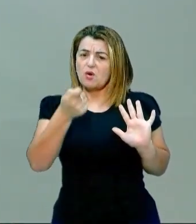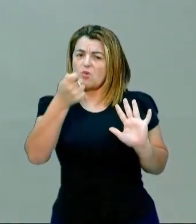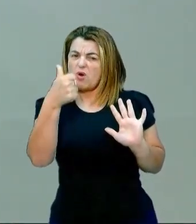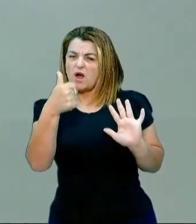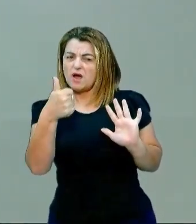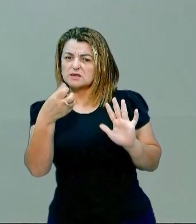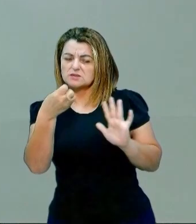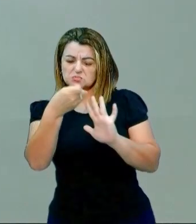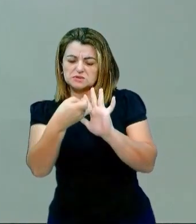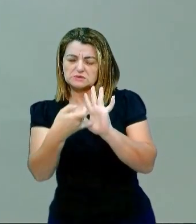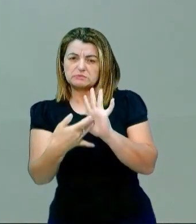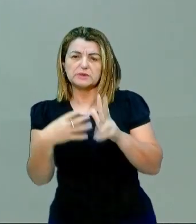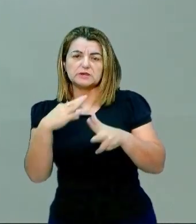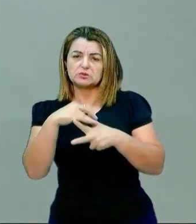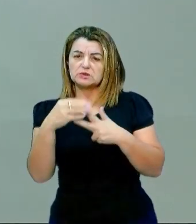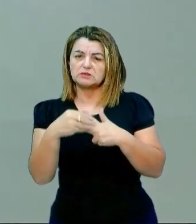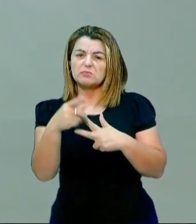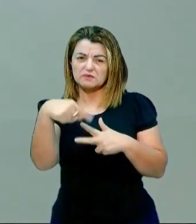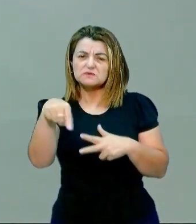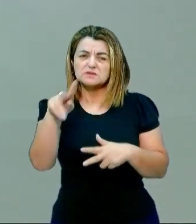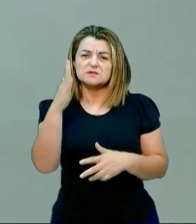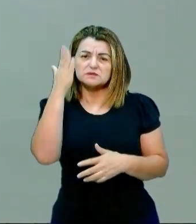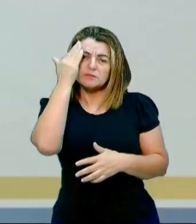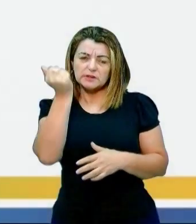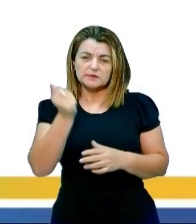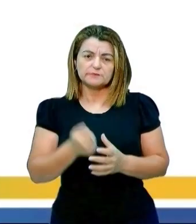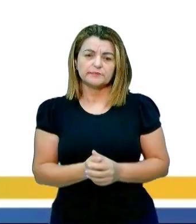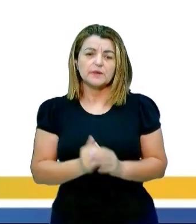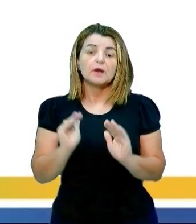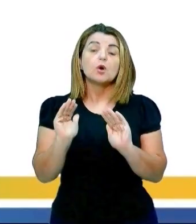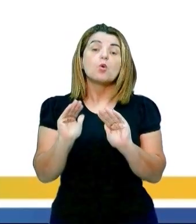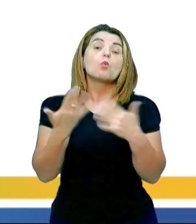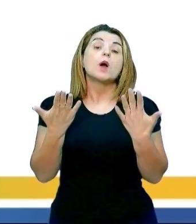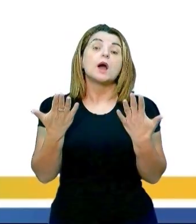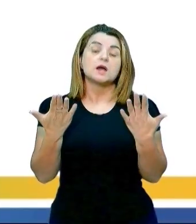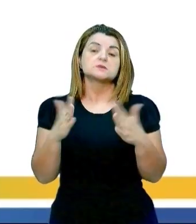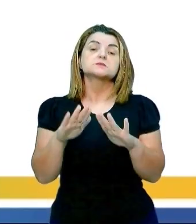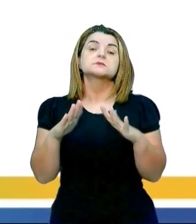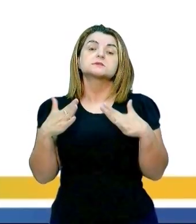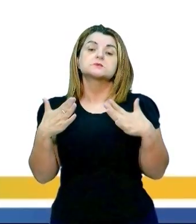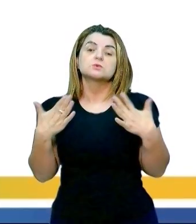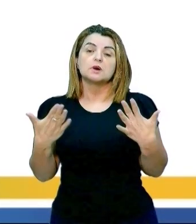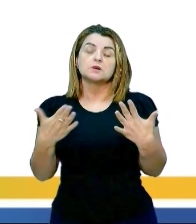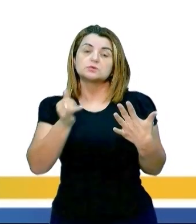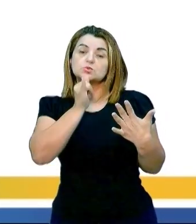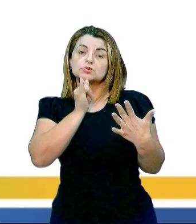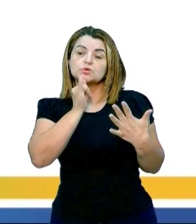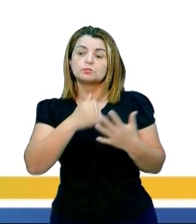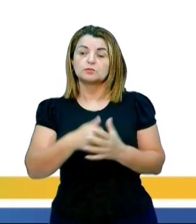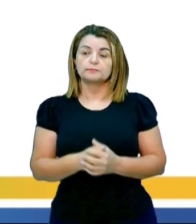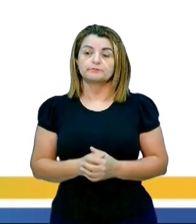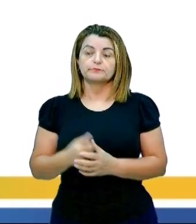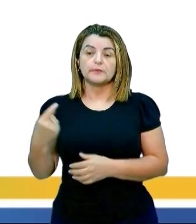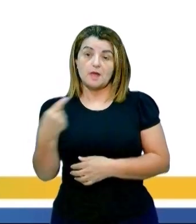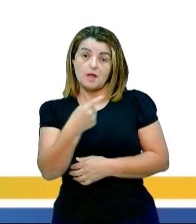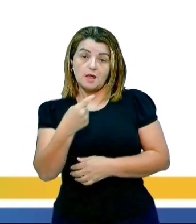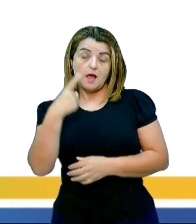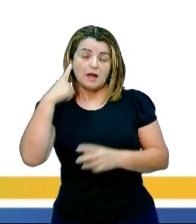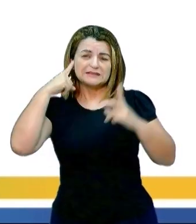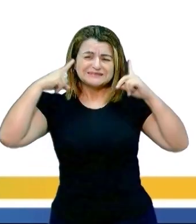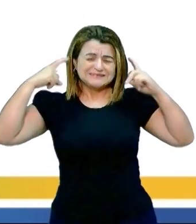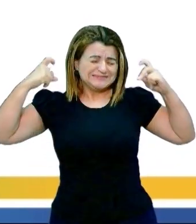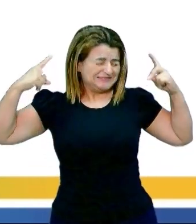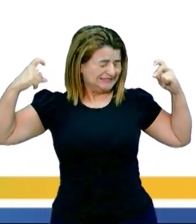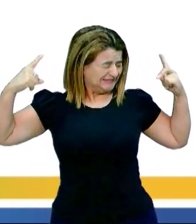nem é falado. Mas é só para vocês saberem. Então, quais são esses outros tipos de poluição? É a